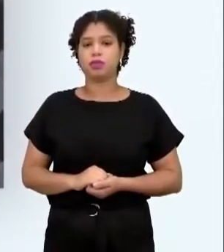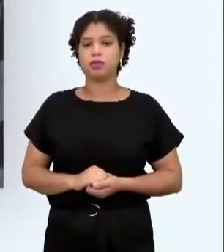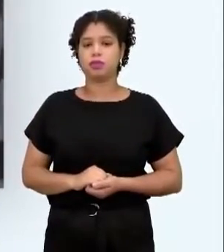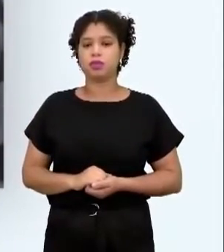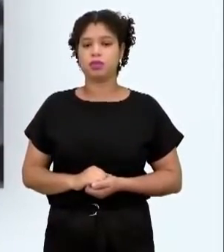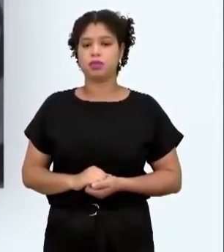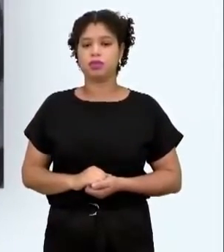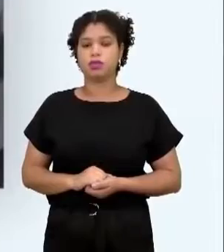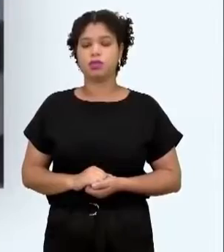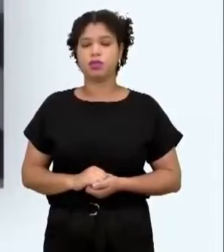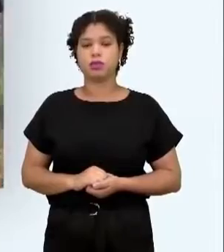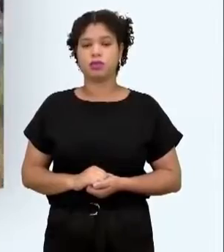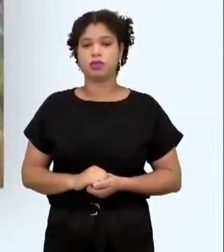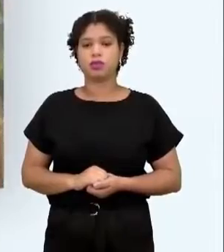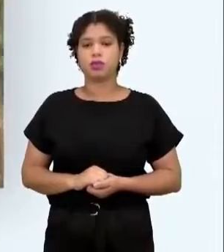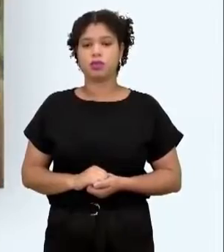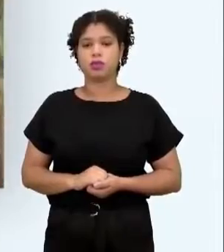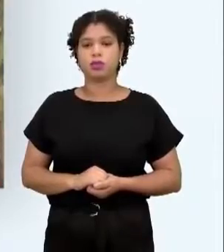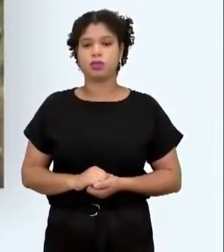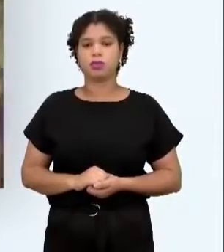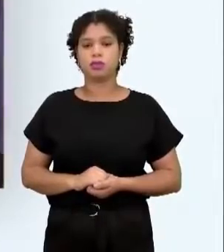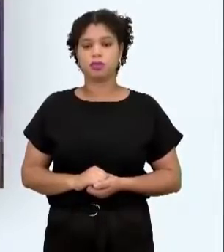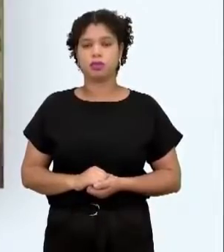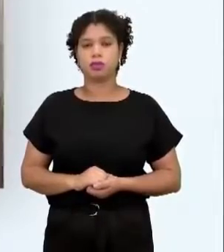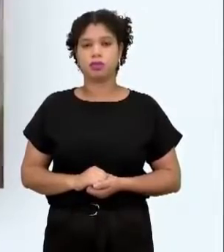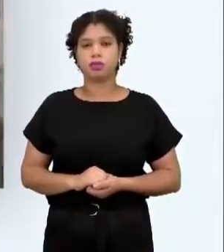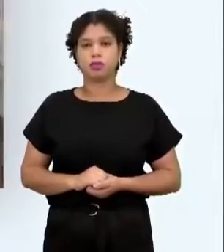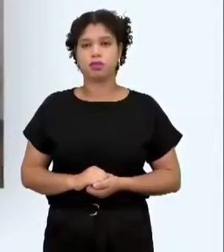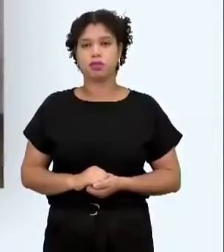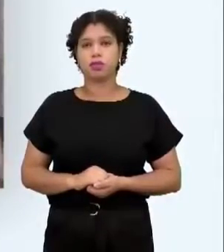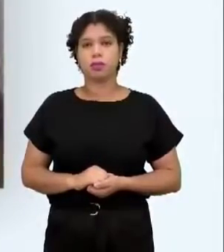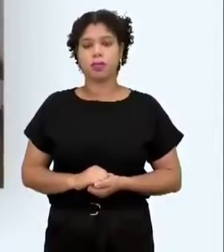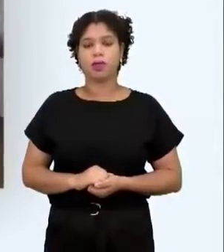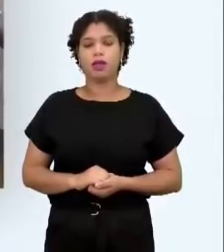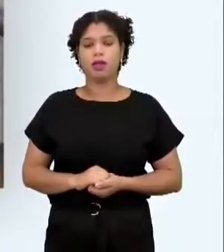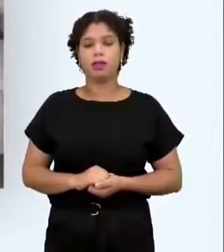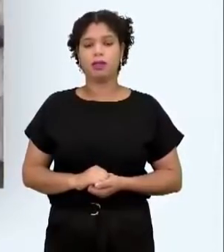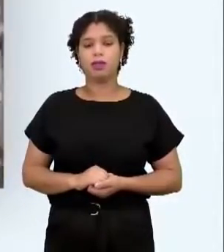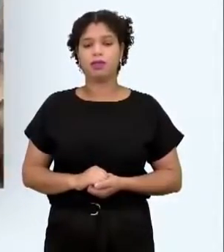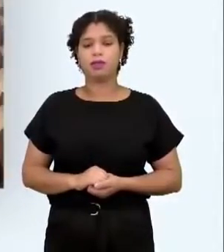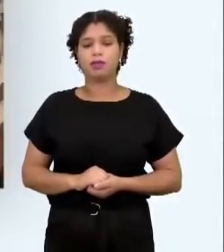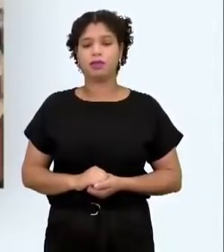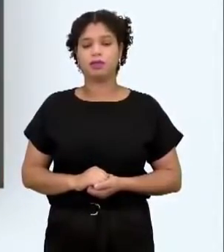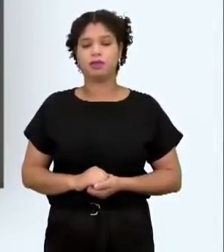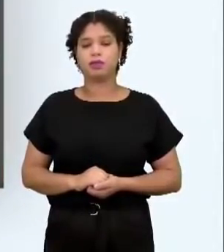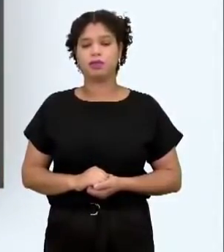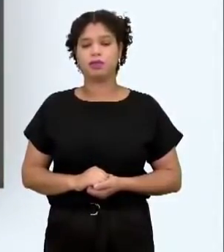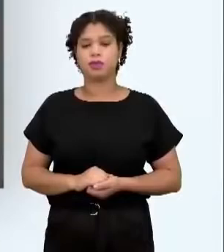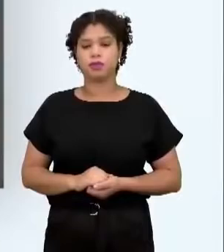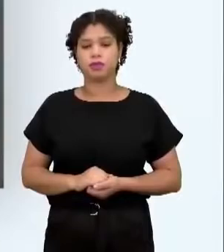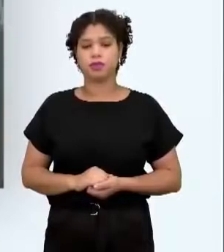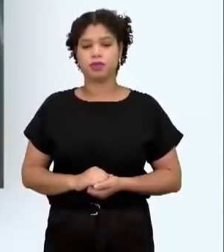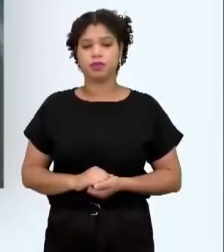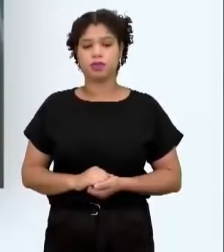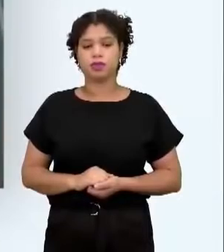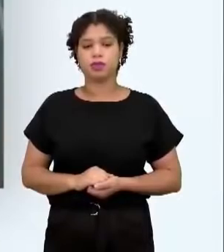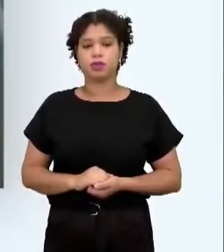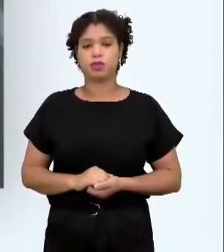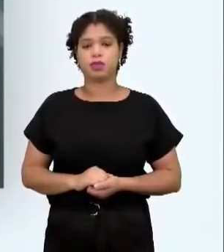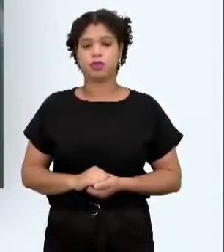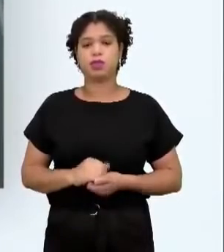Current agricultural practices and processing practices are the largest use of water, on the one hand, and they are also a significant